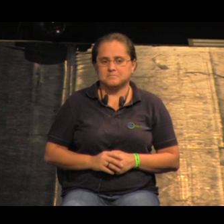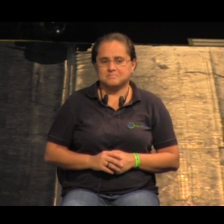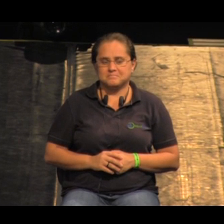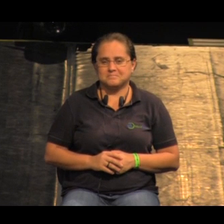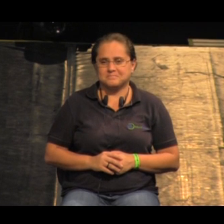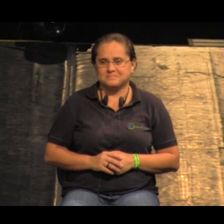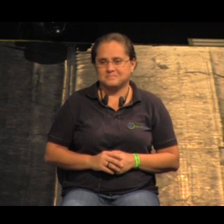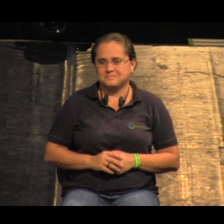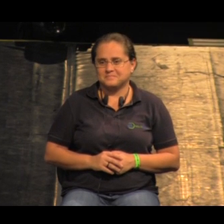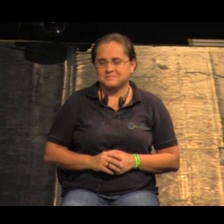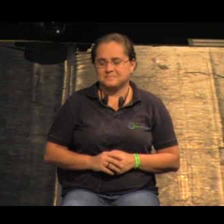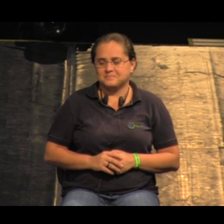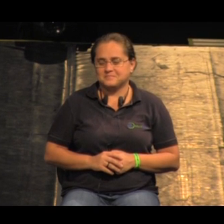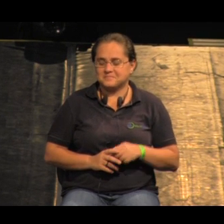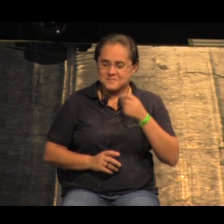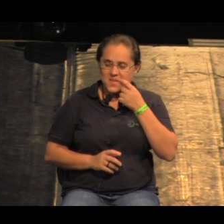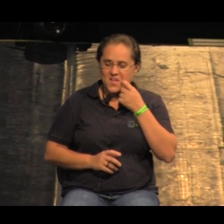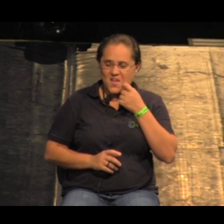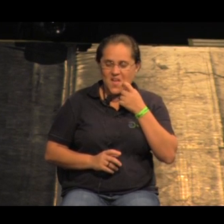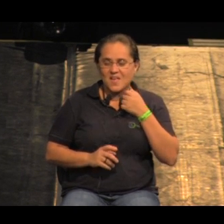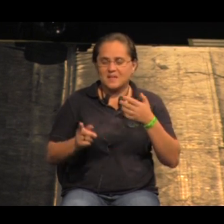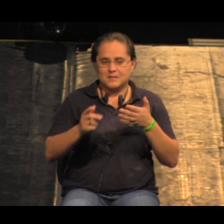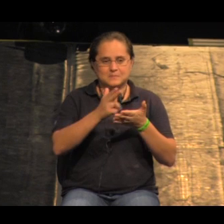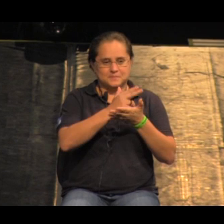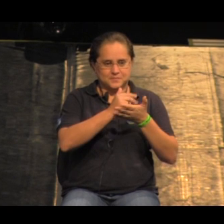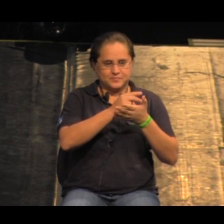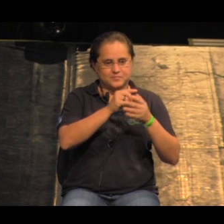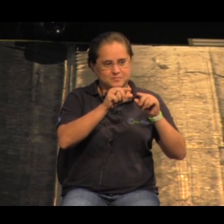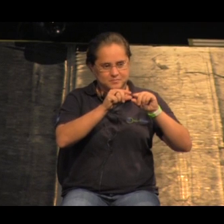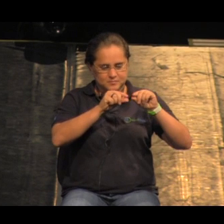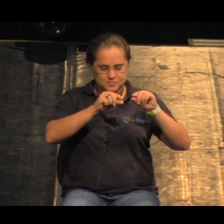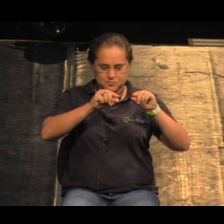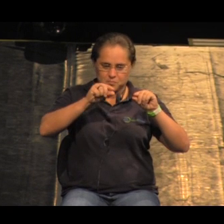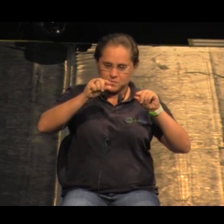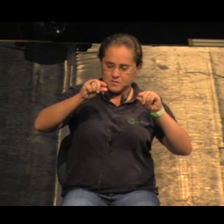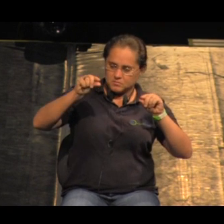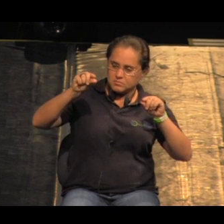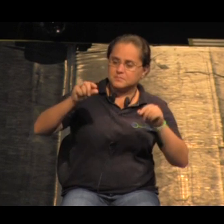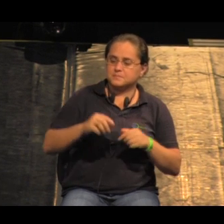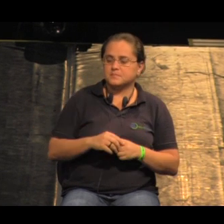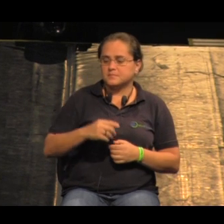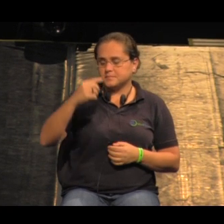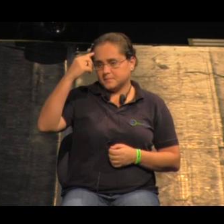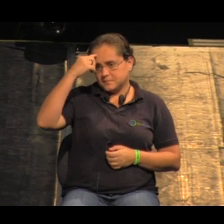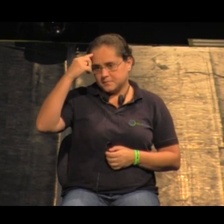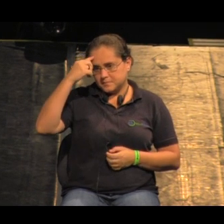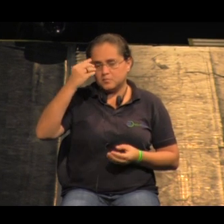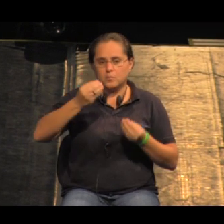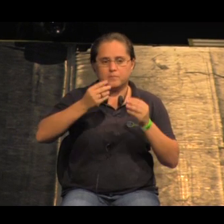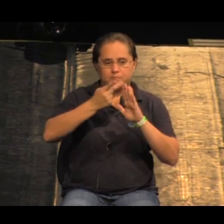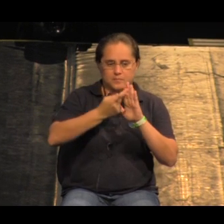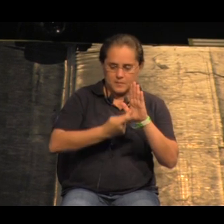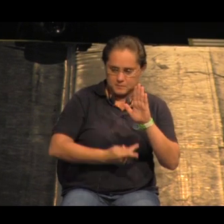complicado fazer a apresentação aqui é o trecho em que ela começa a ser aérea a gente pensou nossa